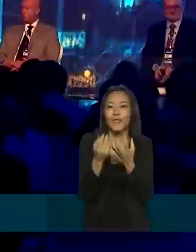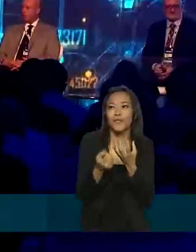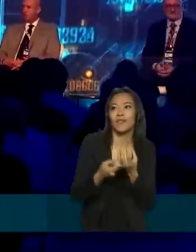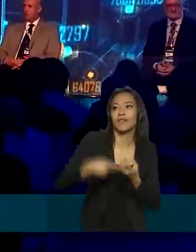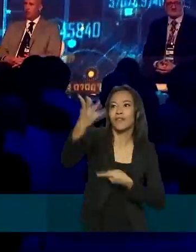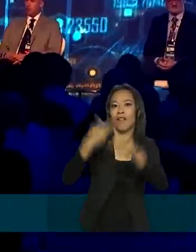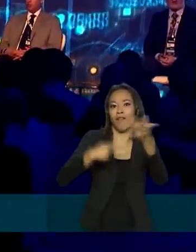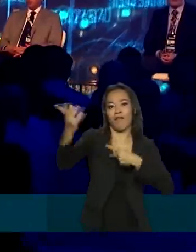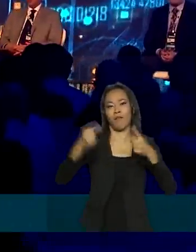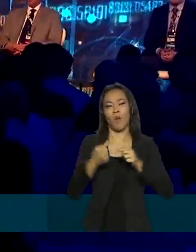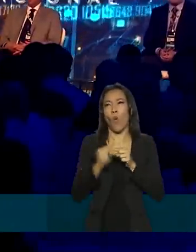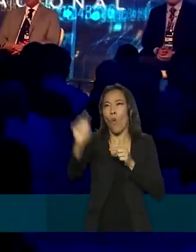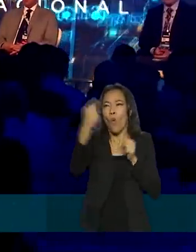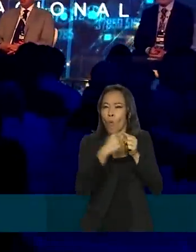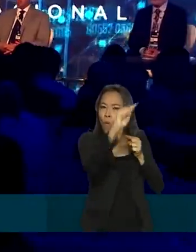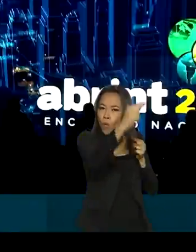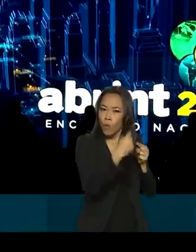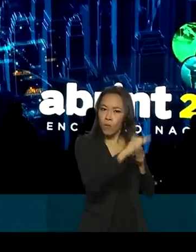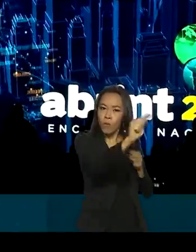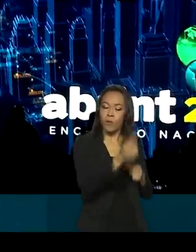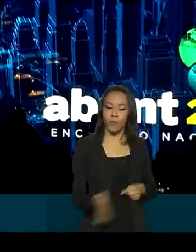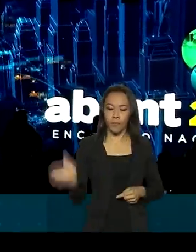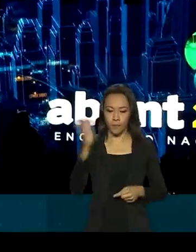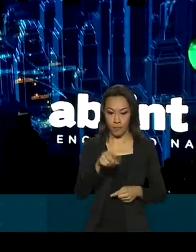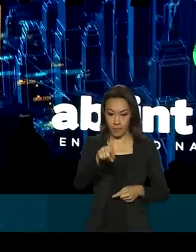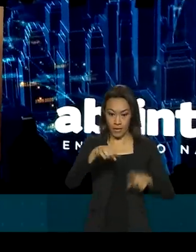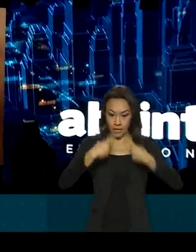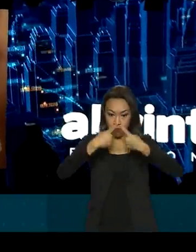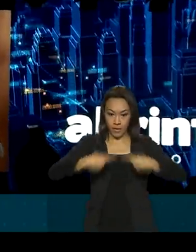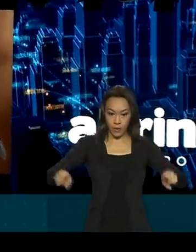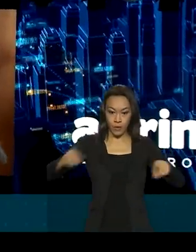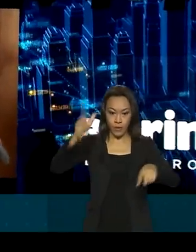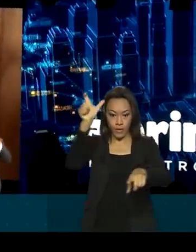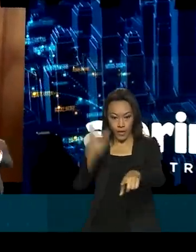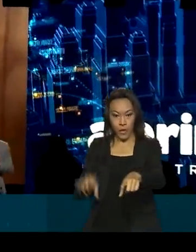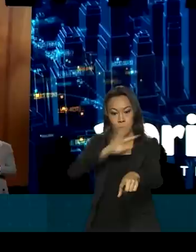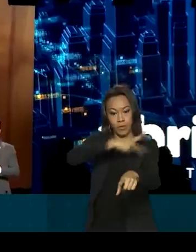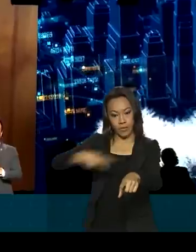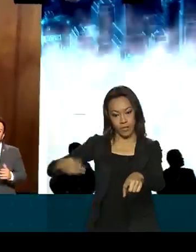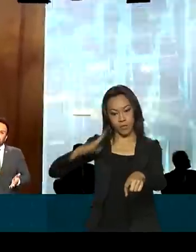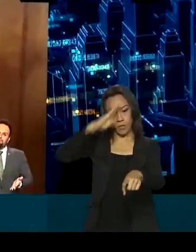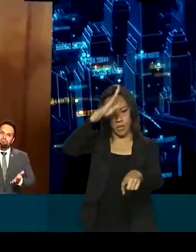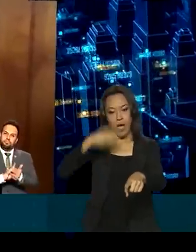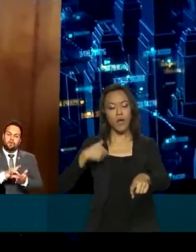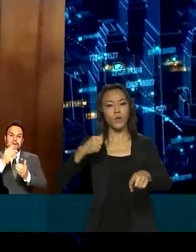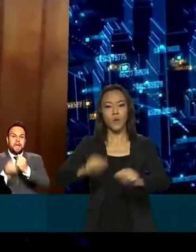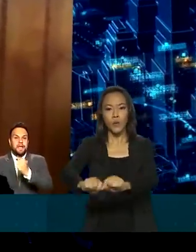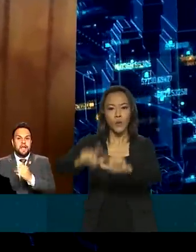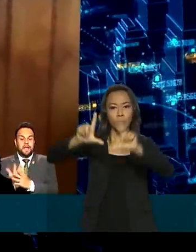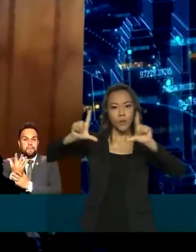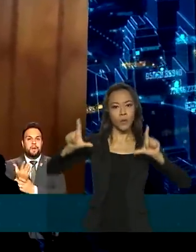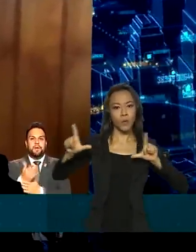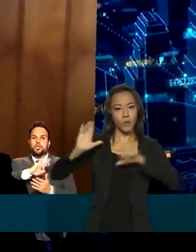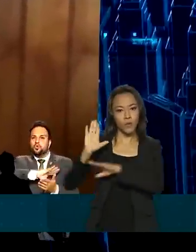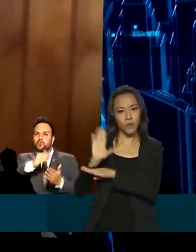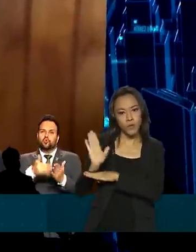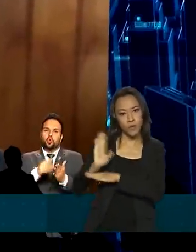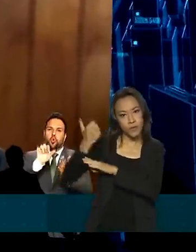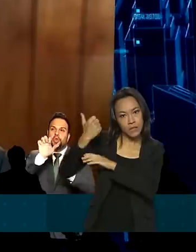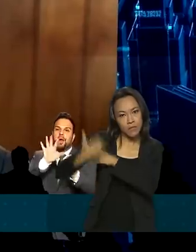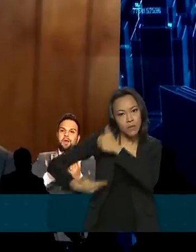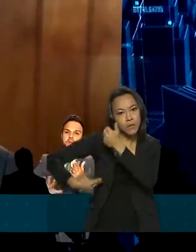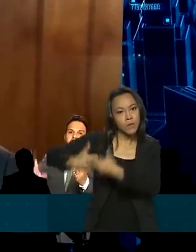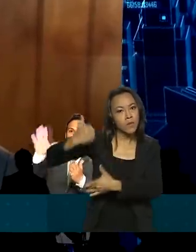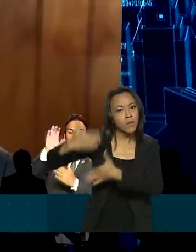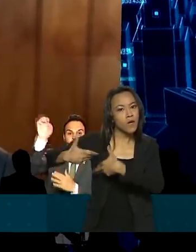distantes. Durante a abertura, o presidente Jair Bolsonaro, por meio de um vídeo, destacou as mudanças que aceleram